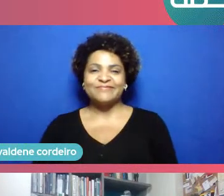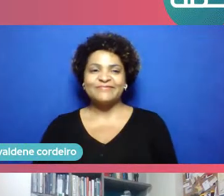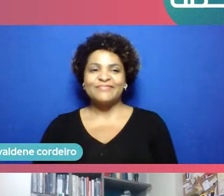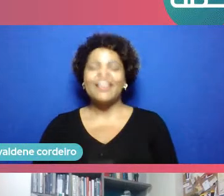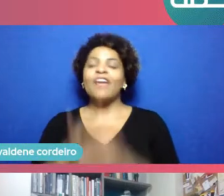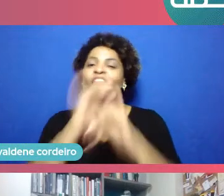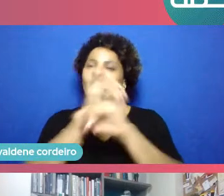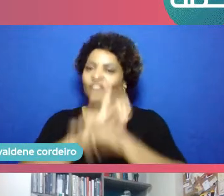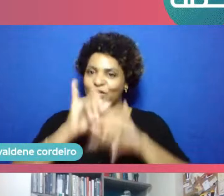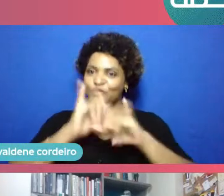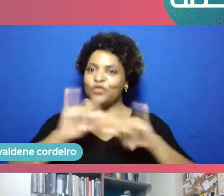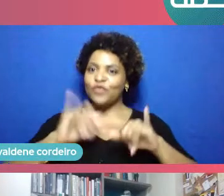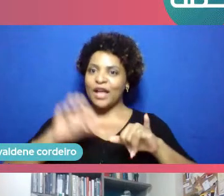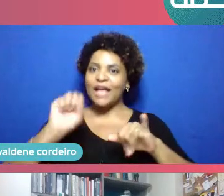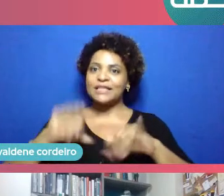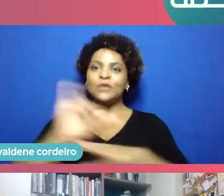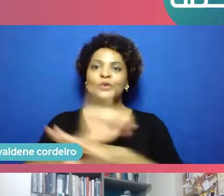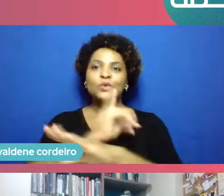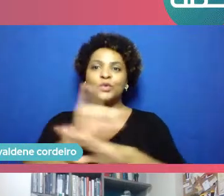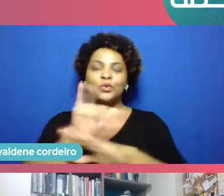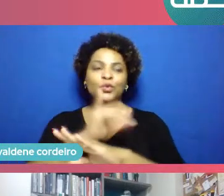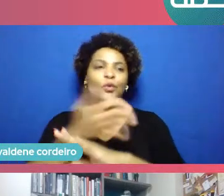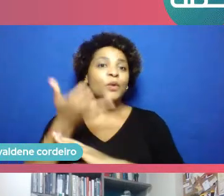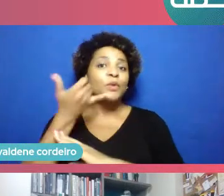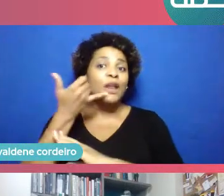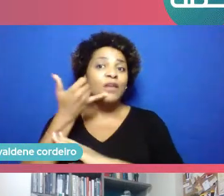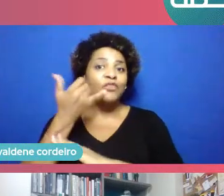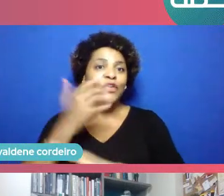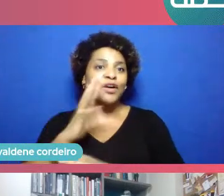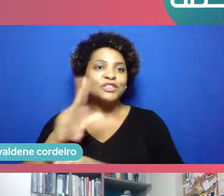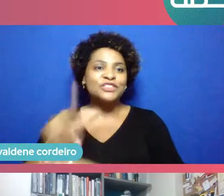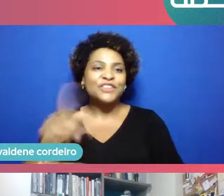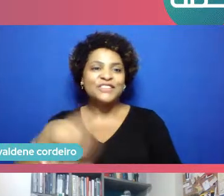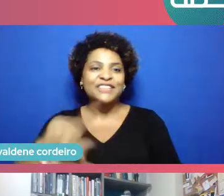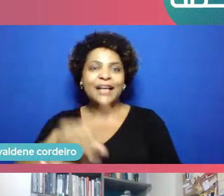youtube o telefone deles para vocês poderem entrar em contato estou brincando não vamos não